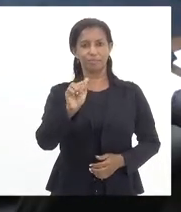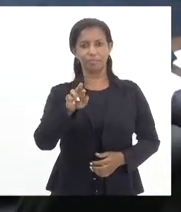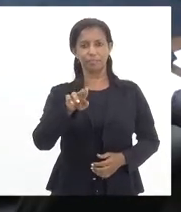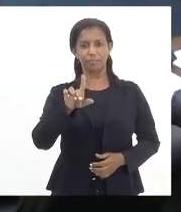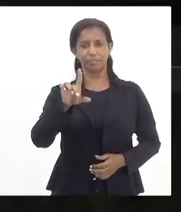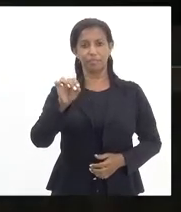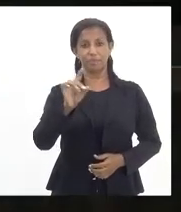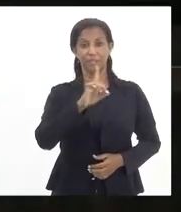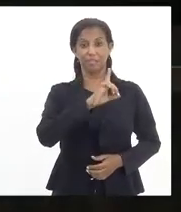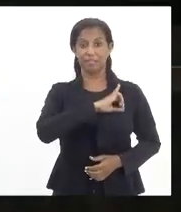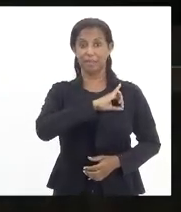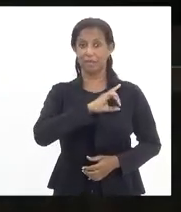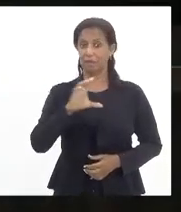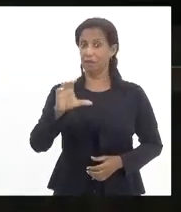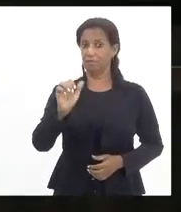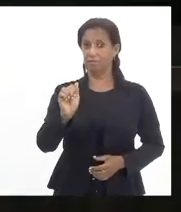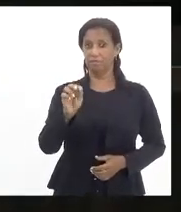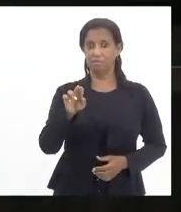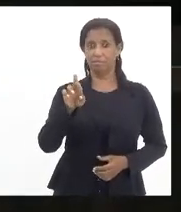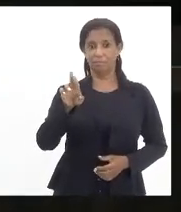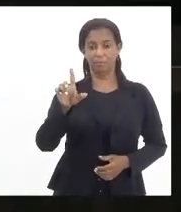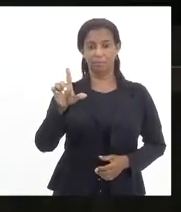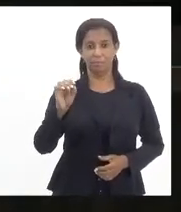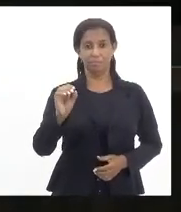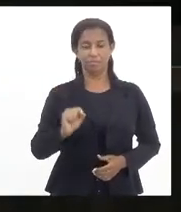Delegado Carlos Augusto.